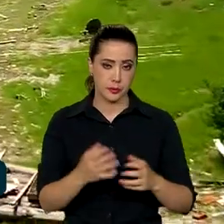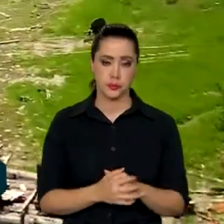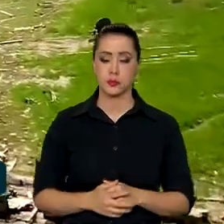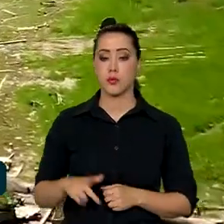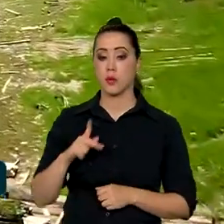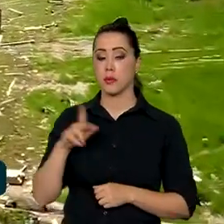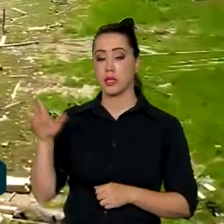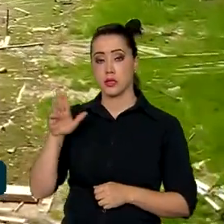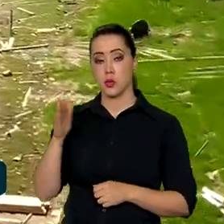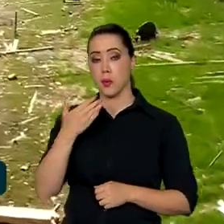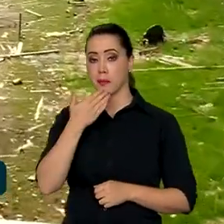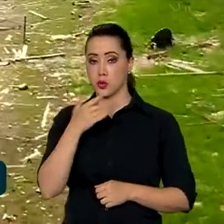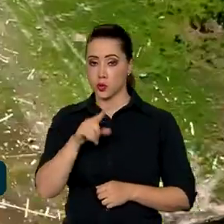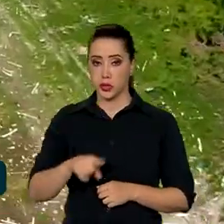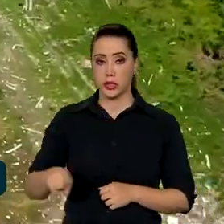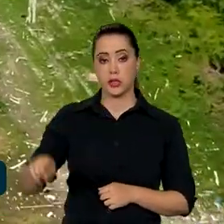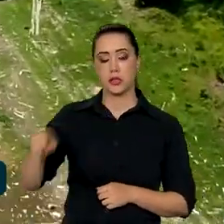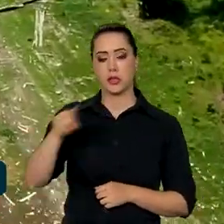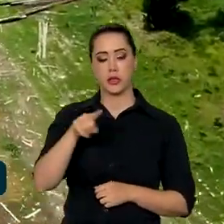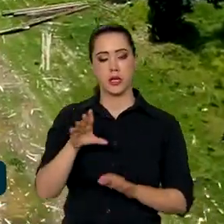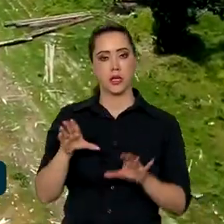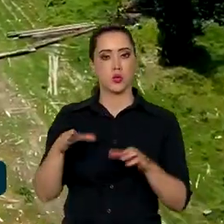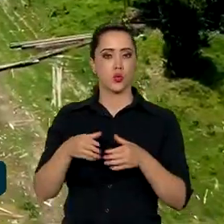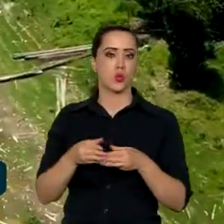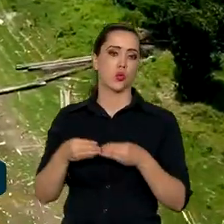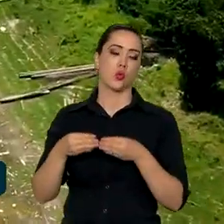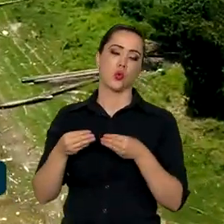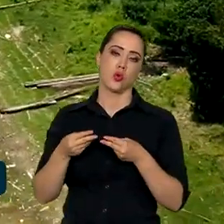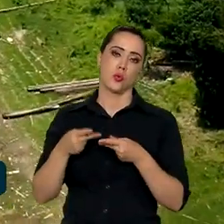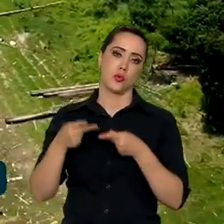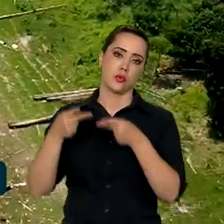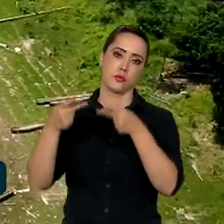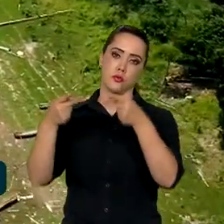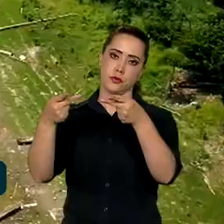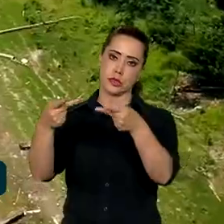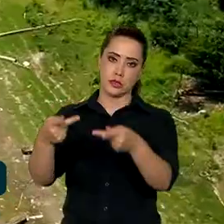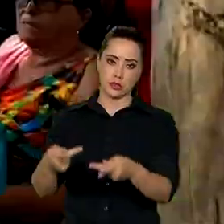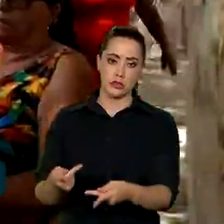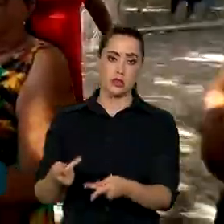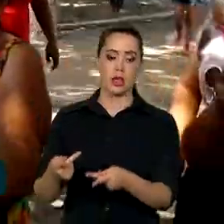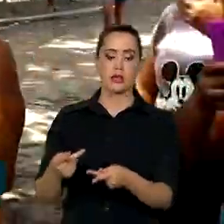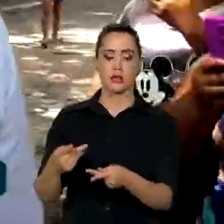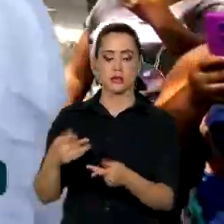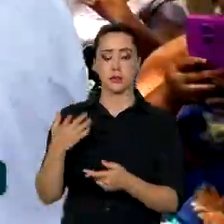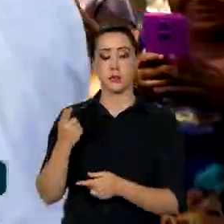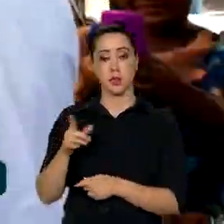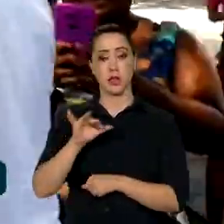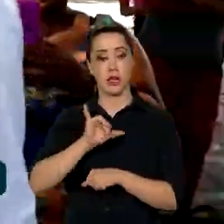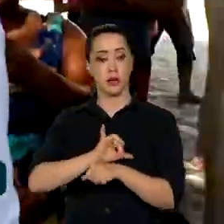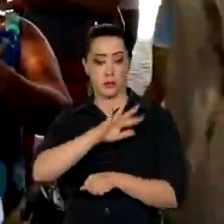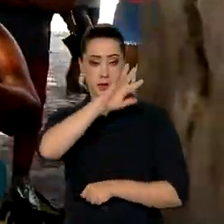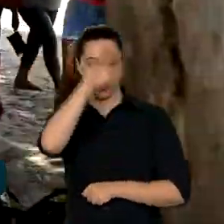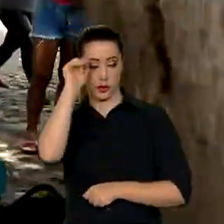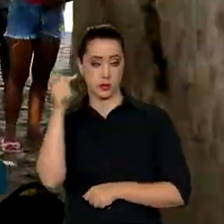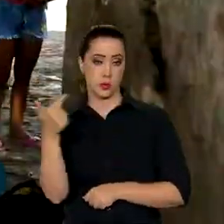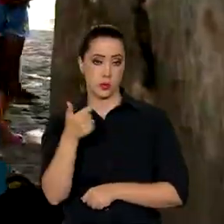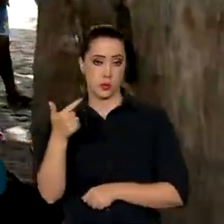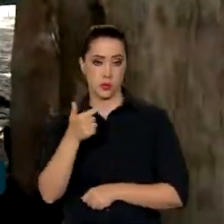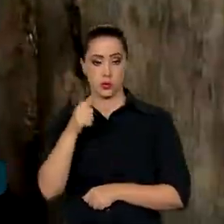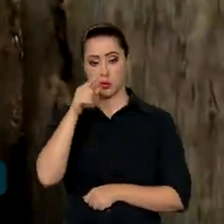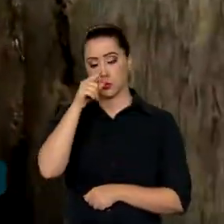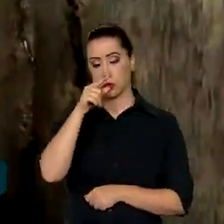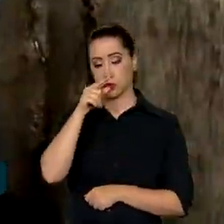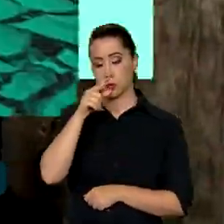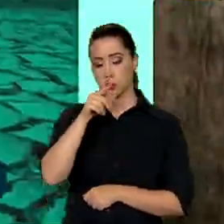que se recupera de uma cirurgia no quadril, uma comitiva de ministros sobrevoou a região. Em Manaus, o vice-presidente,